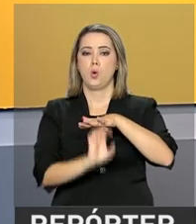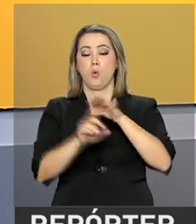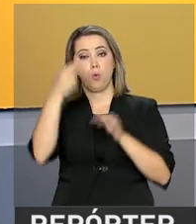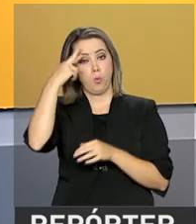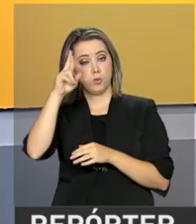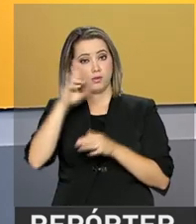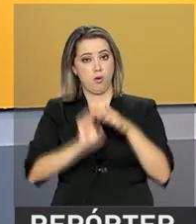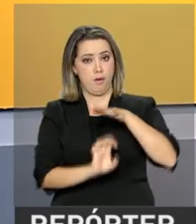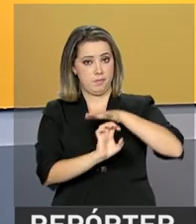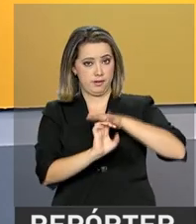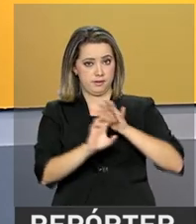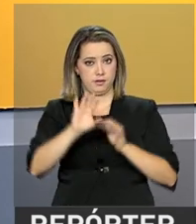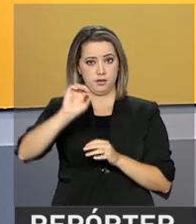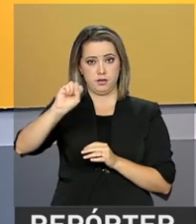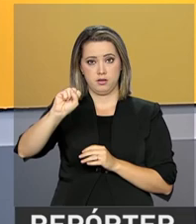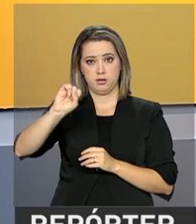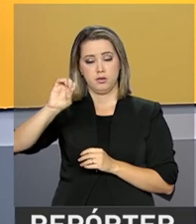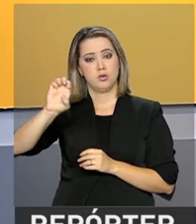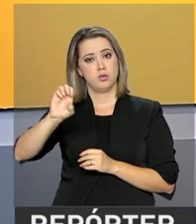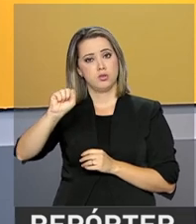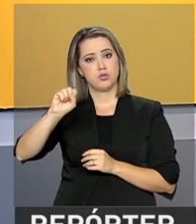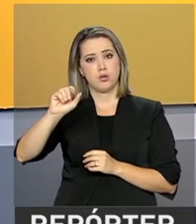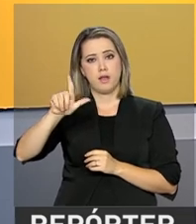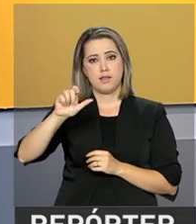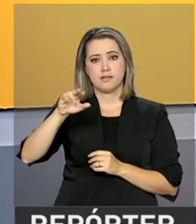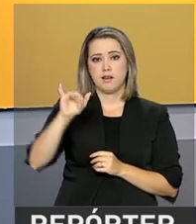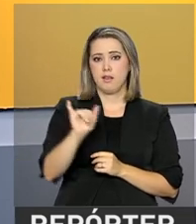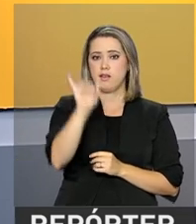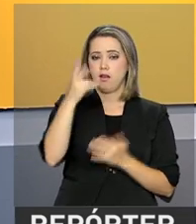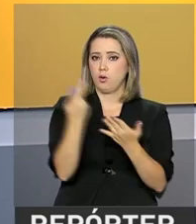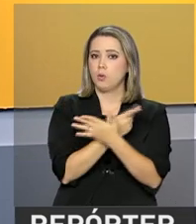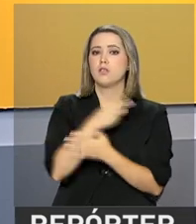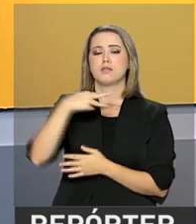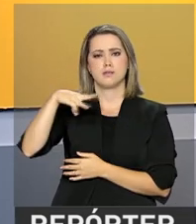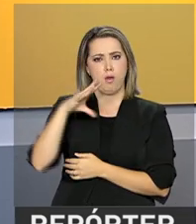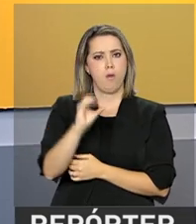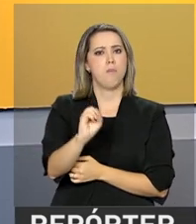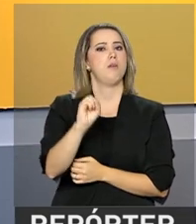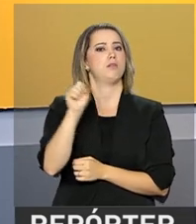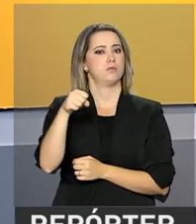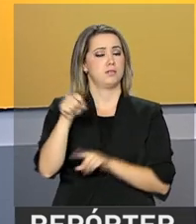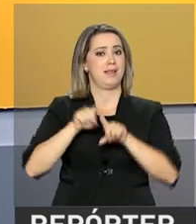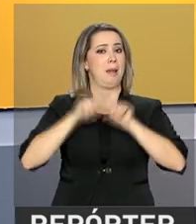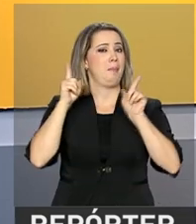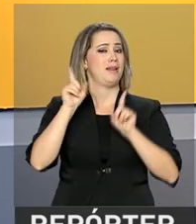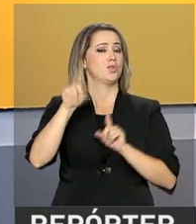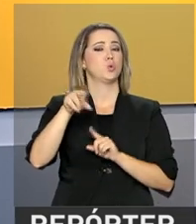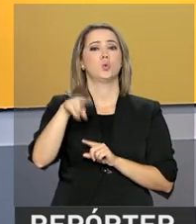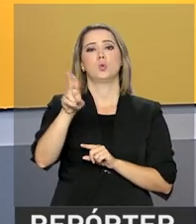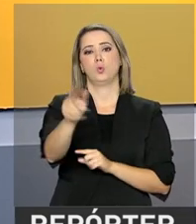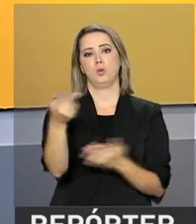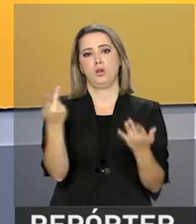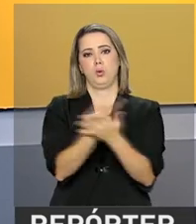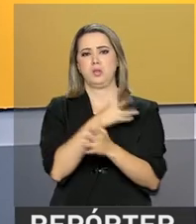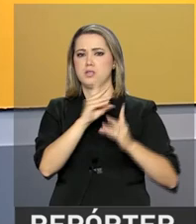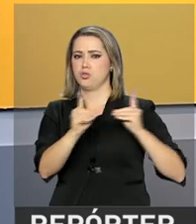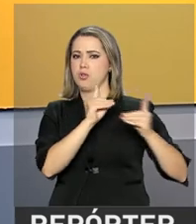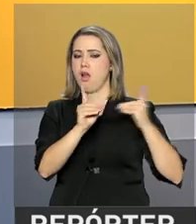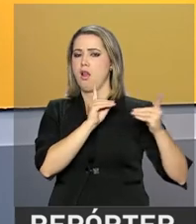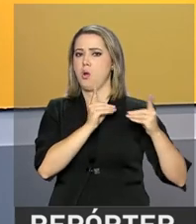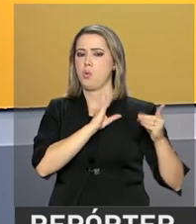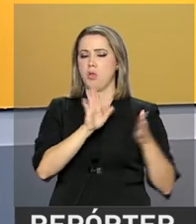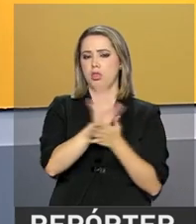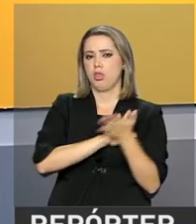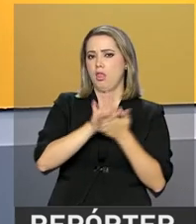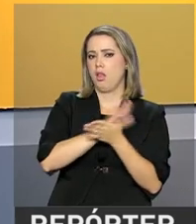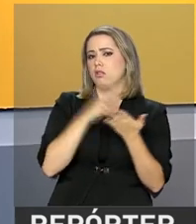Joesley Batista ocorreu no começo de março no Palácio do Jaburu, mas não houve no diálogo nada